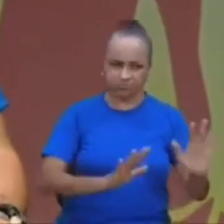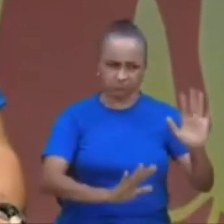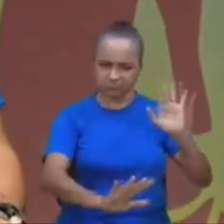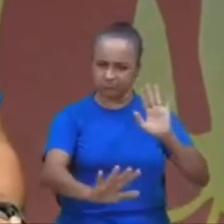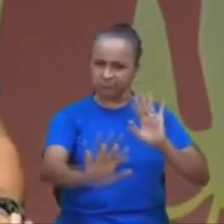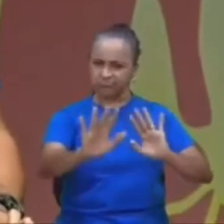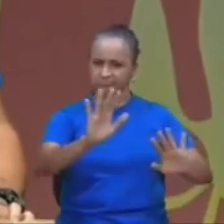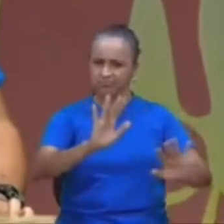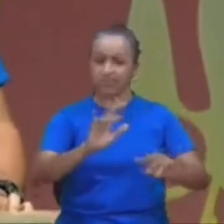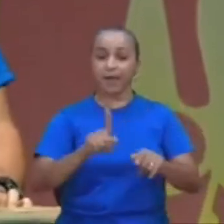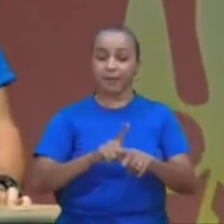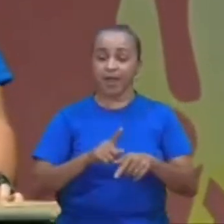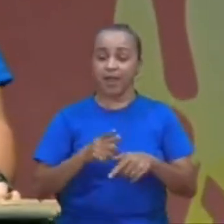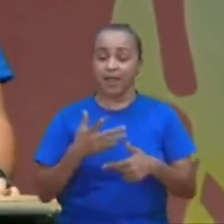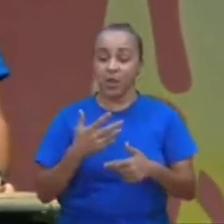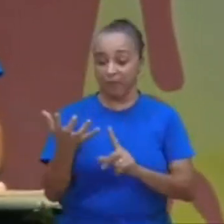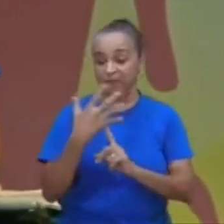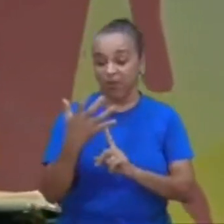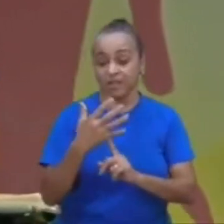hipocrisia,